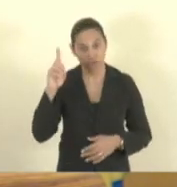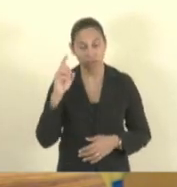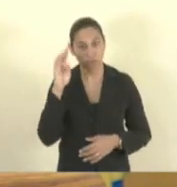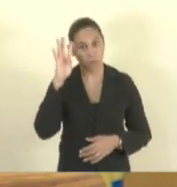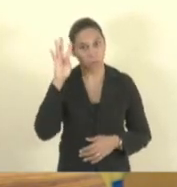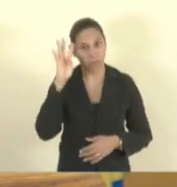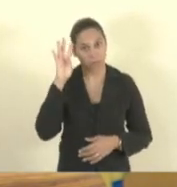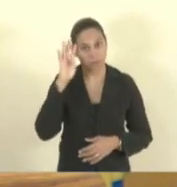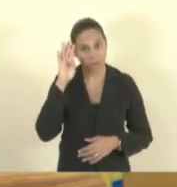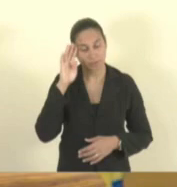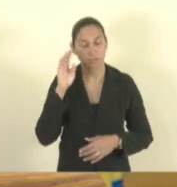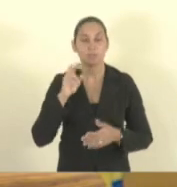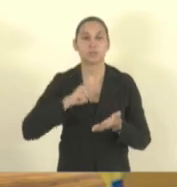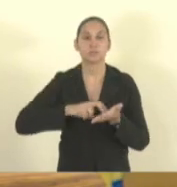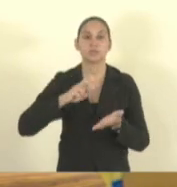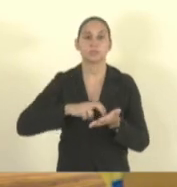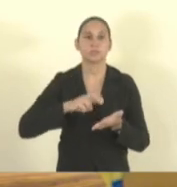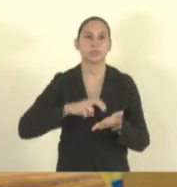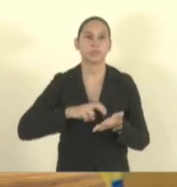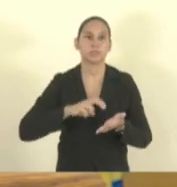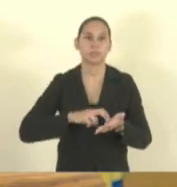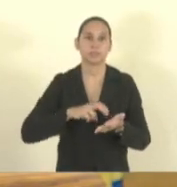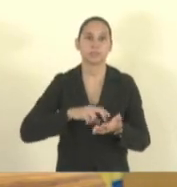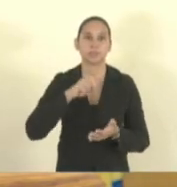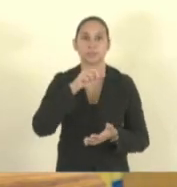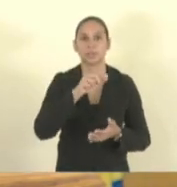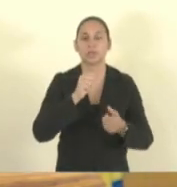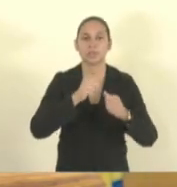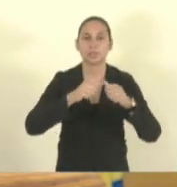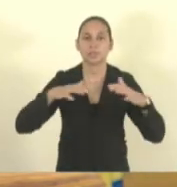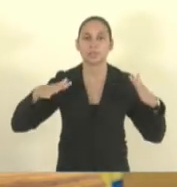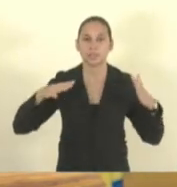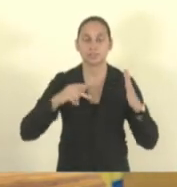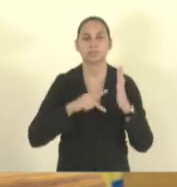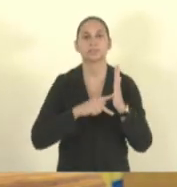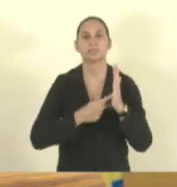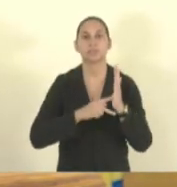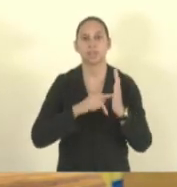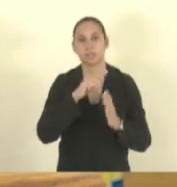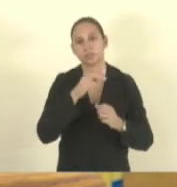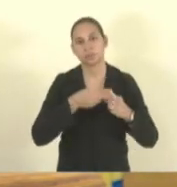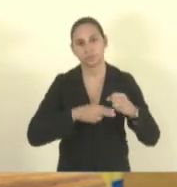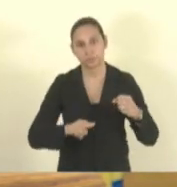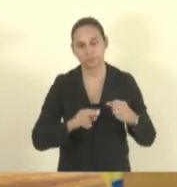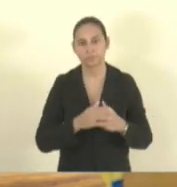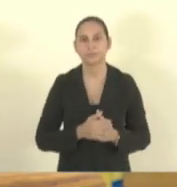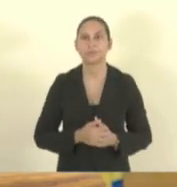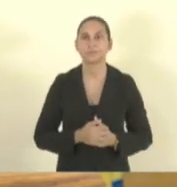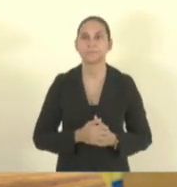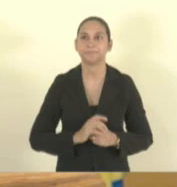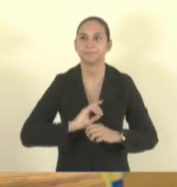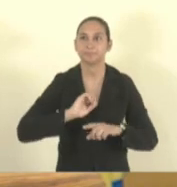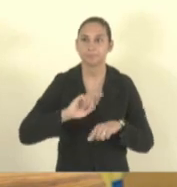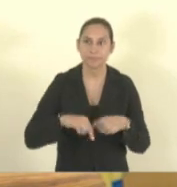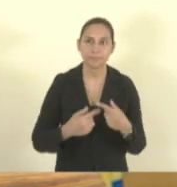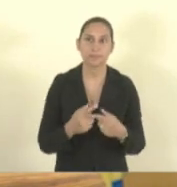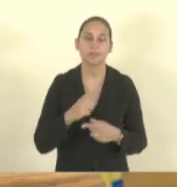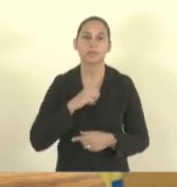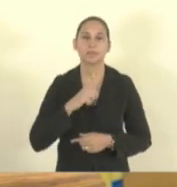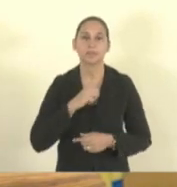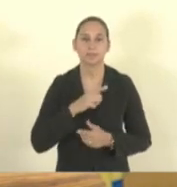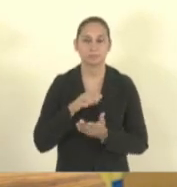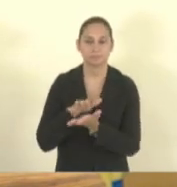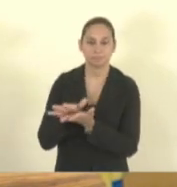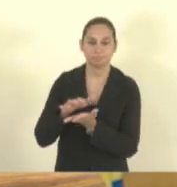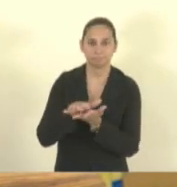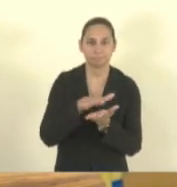-feira, às 9 horas da manhã, no auditório do CINDIUPS. Proposições recebidas, não houve no período. Proposições distribuídas aos